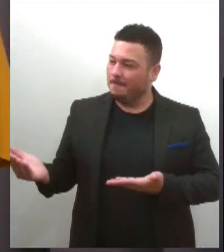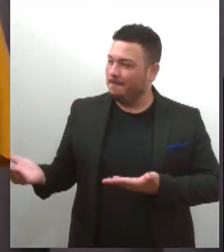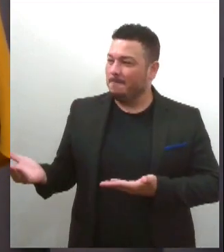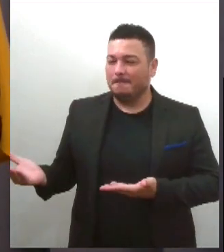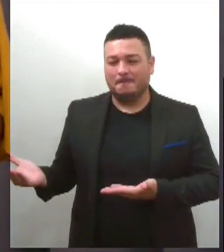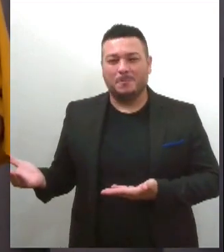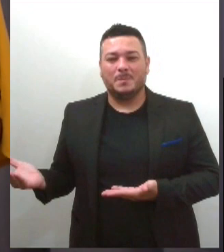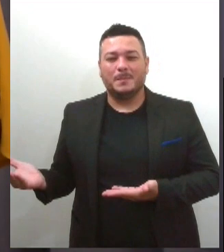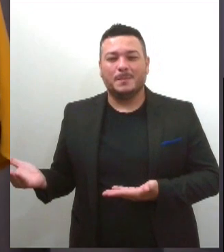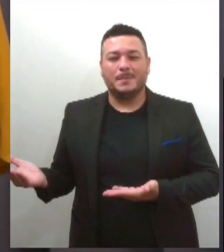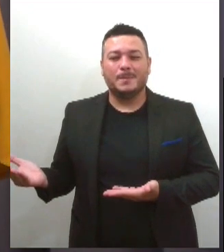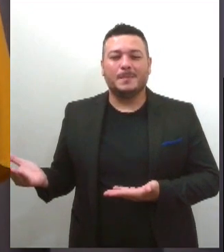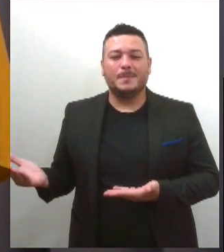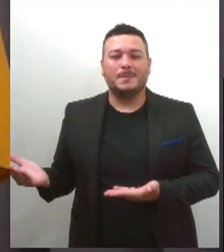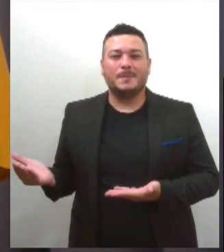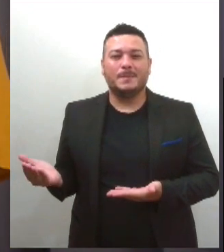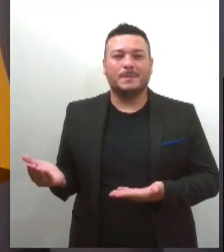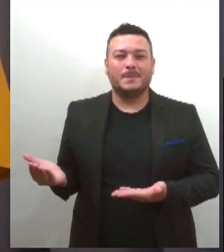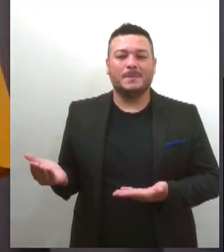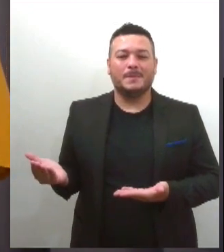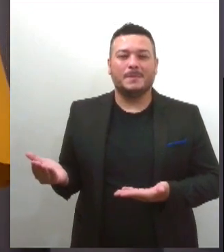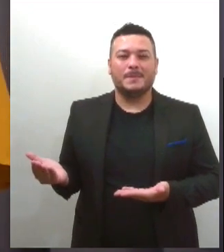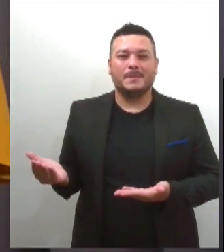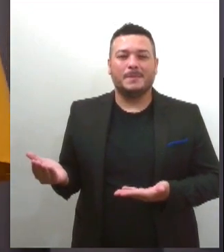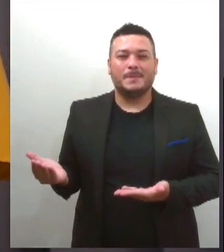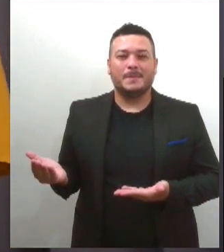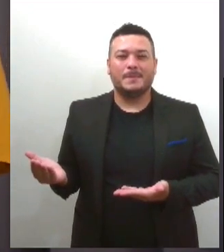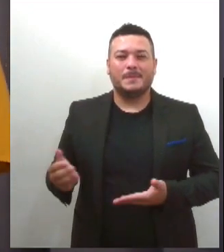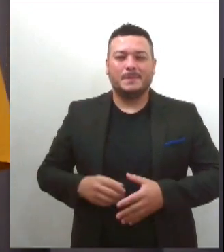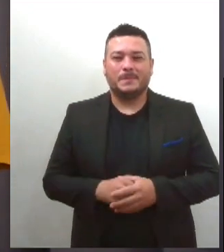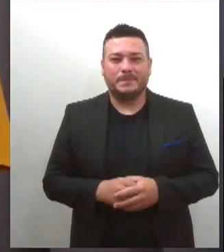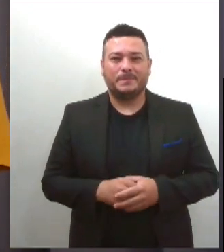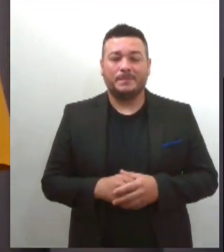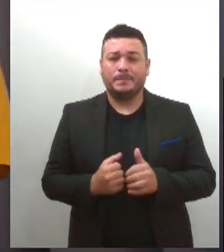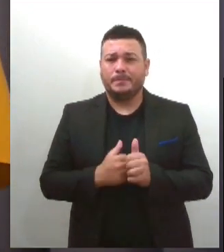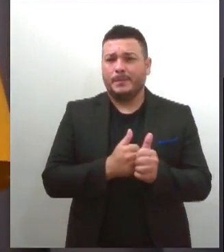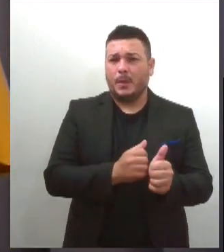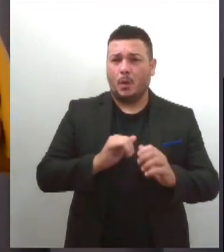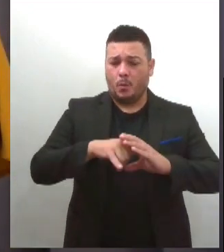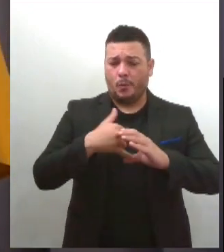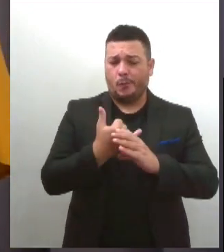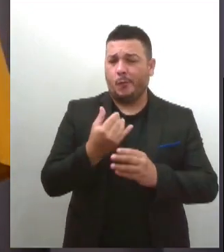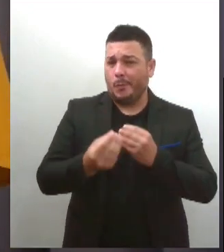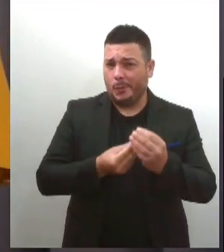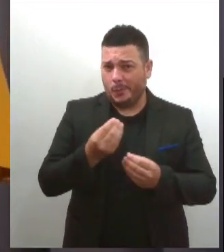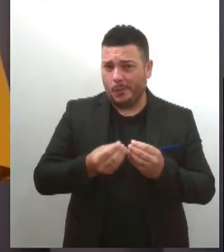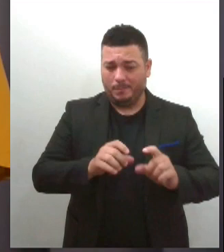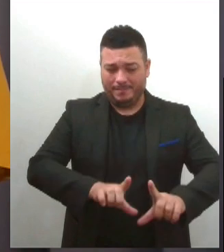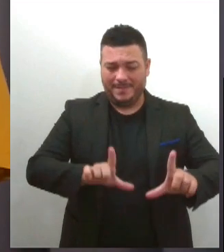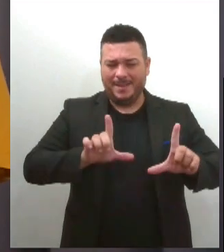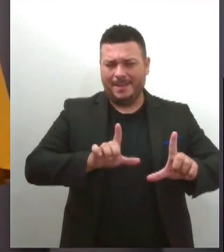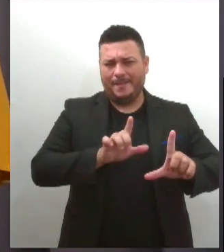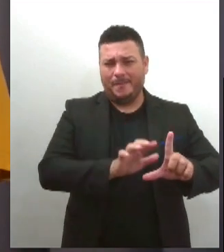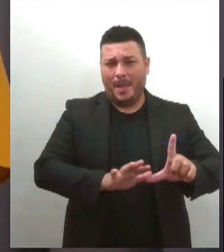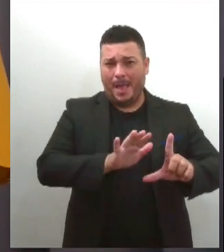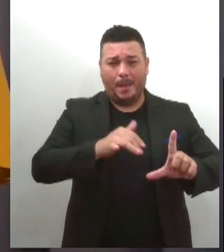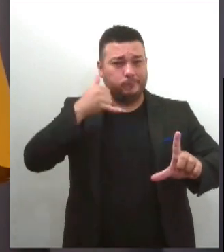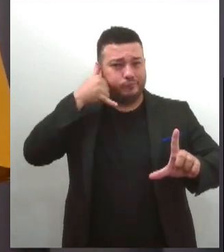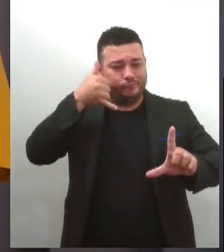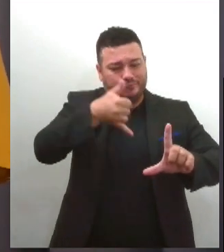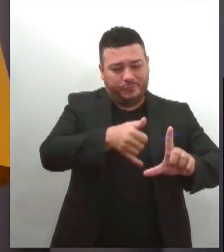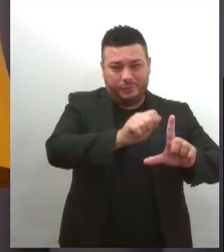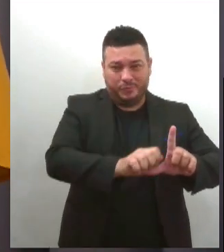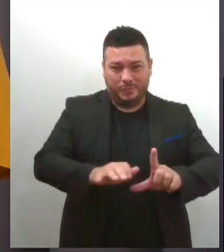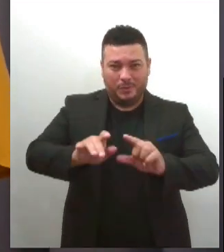5.2, no Twitter, arroba TV Alese. E para acessar o nosso canal no YouTube, que é super fácil, você vai posicionar aí a câmera do seu